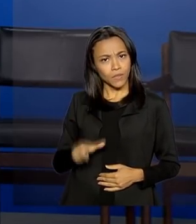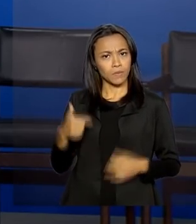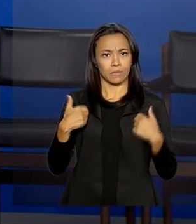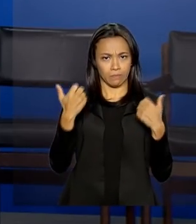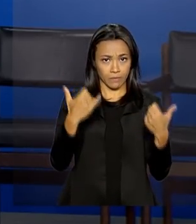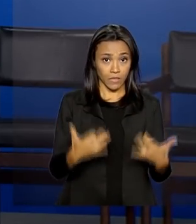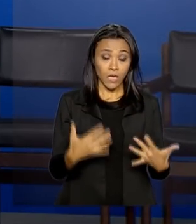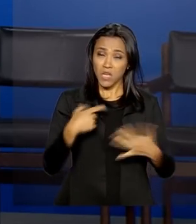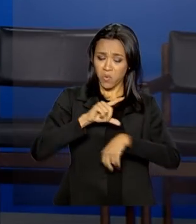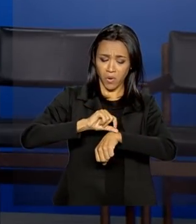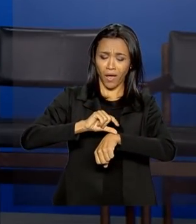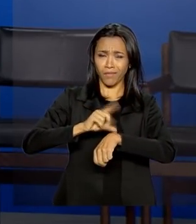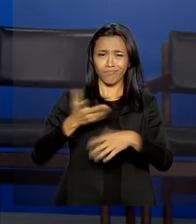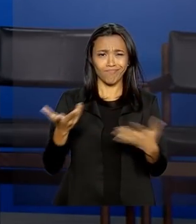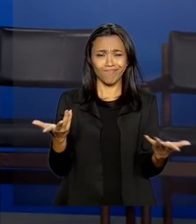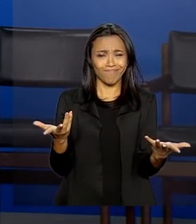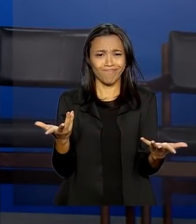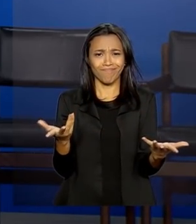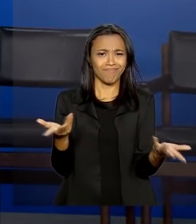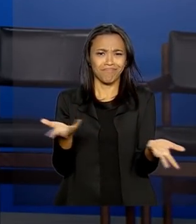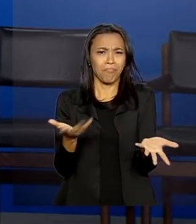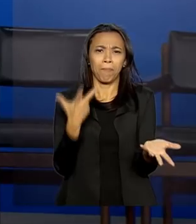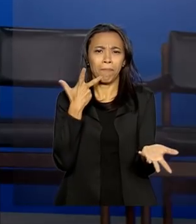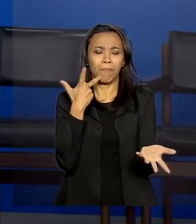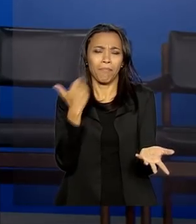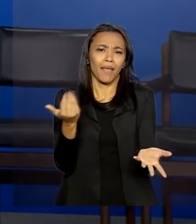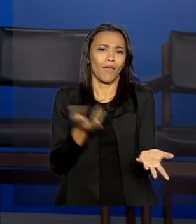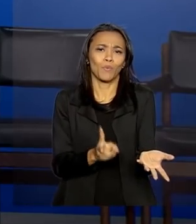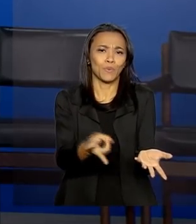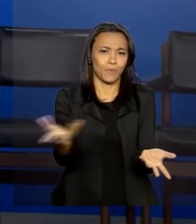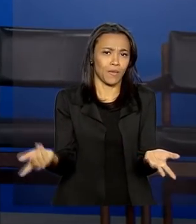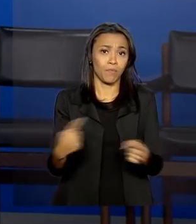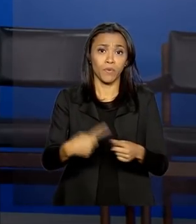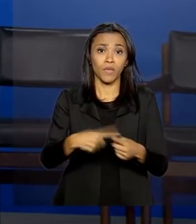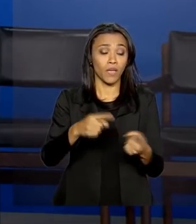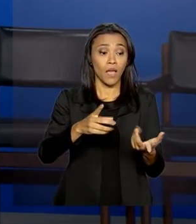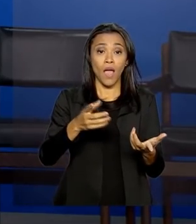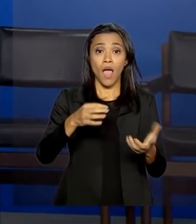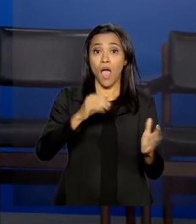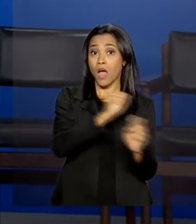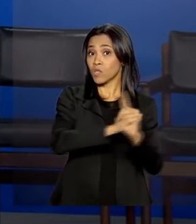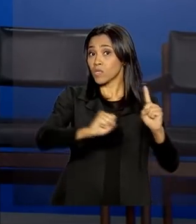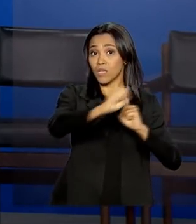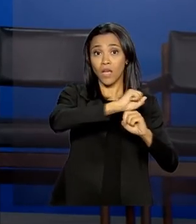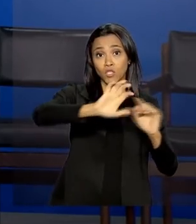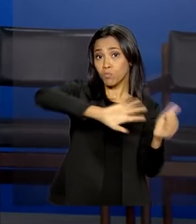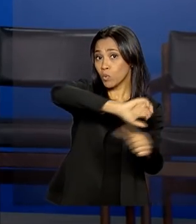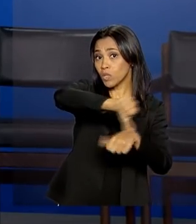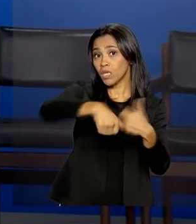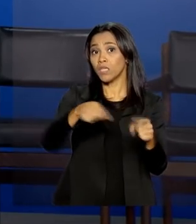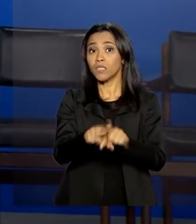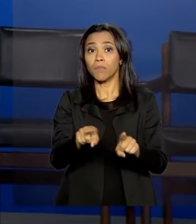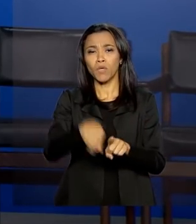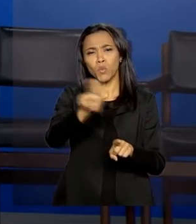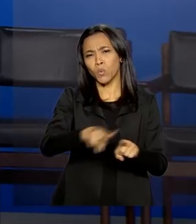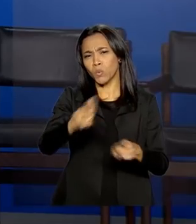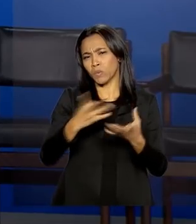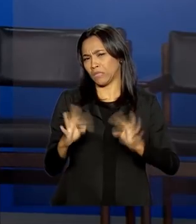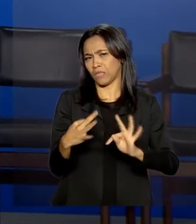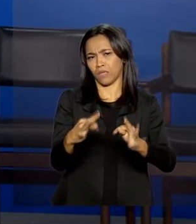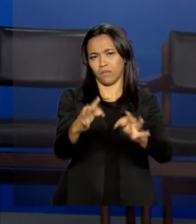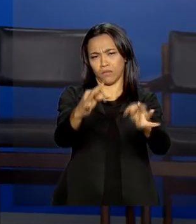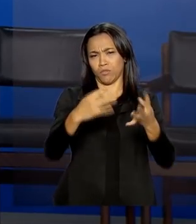o horário de verão não fazia mais sentido tendo em vista as mudanças na sociedade e a evolução tecnológica com o uso de equipamentos mais